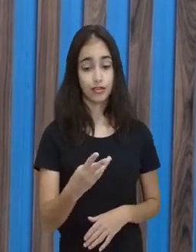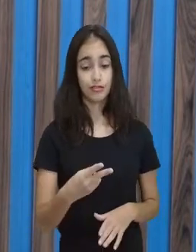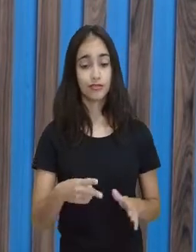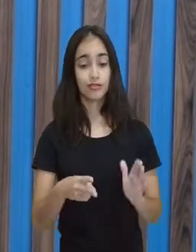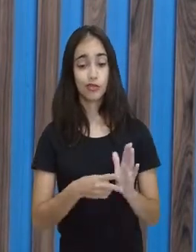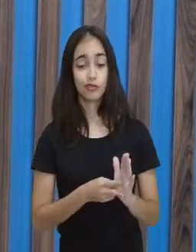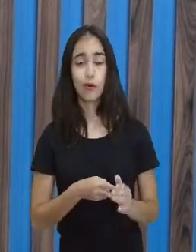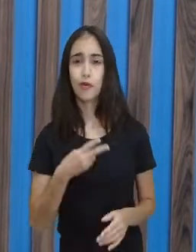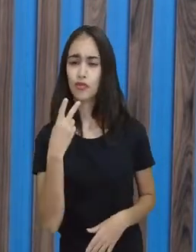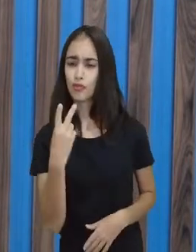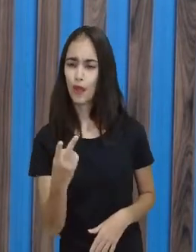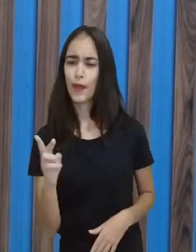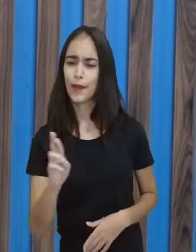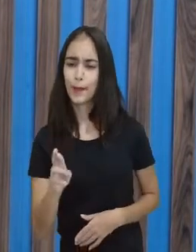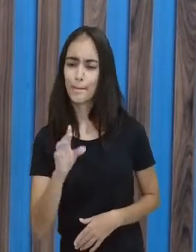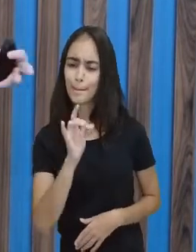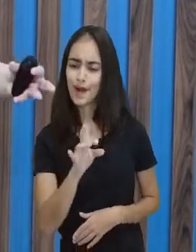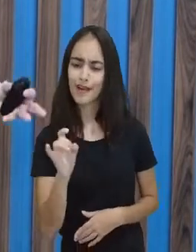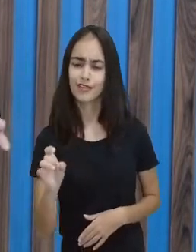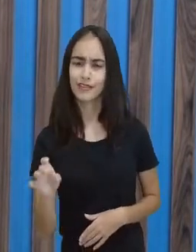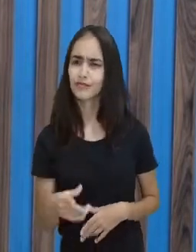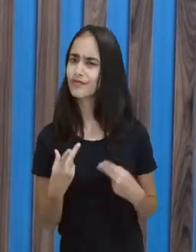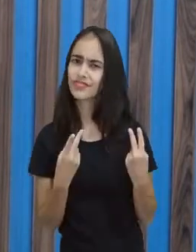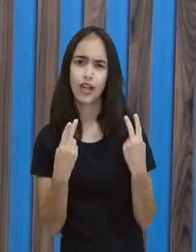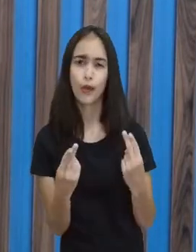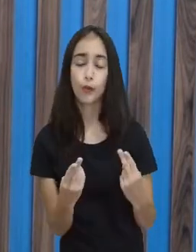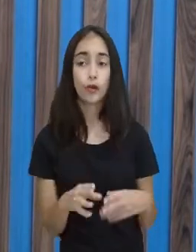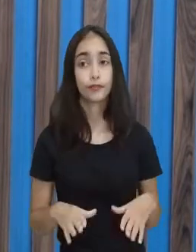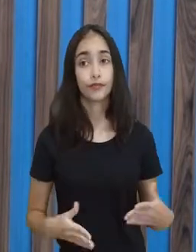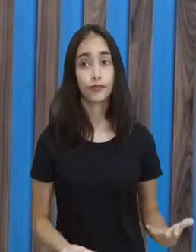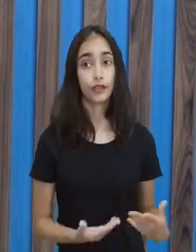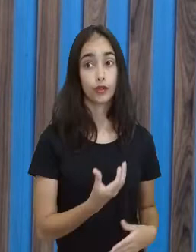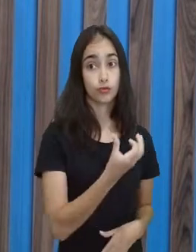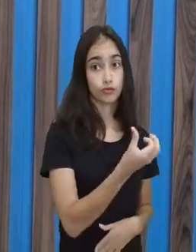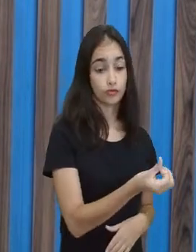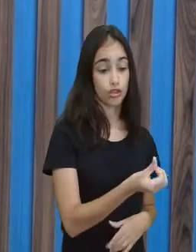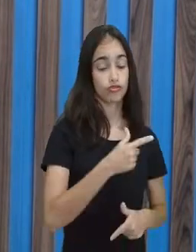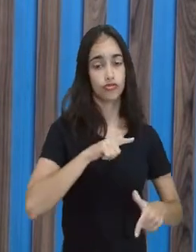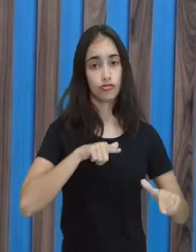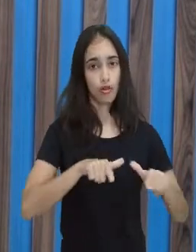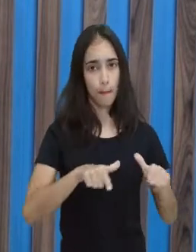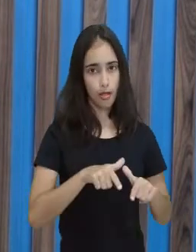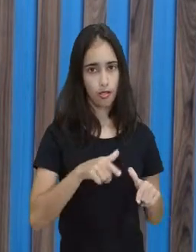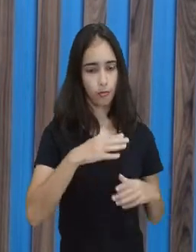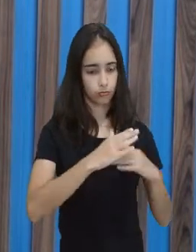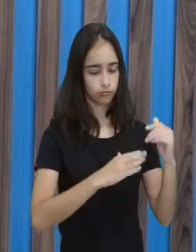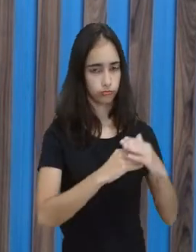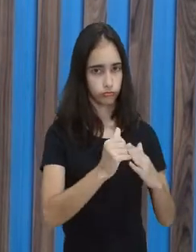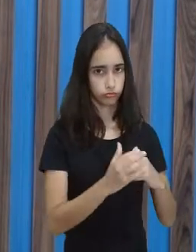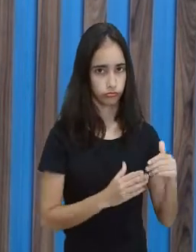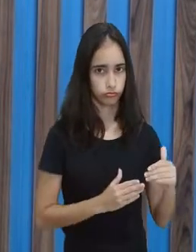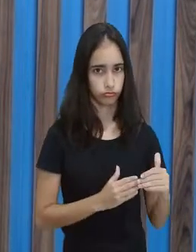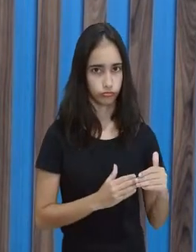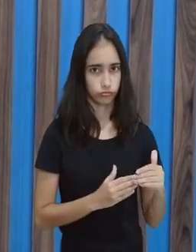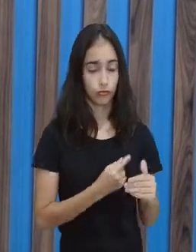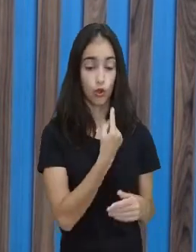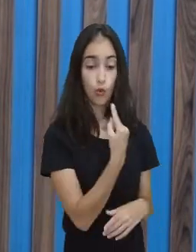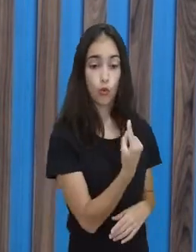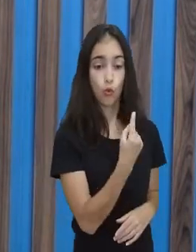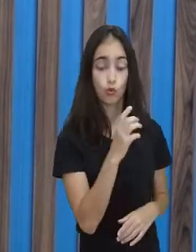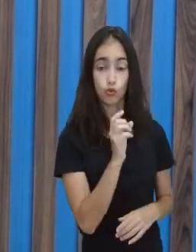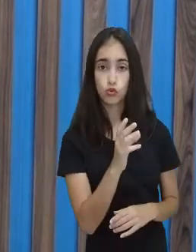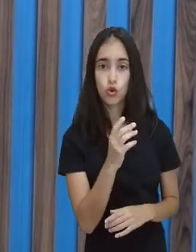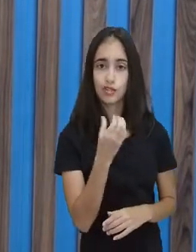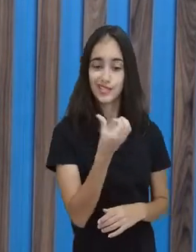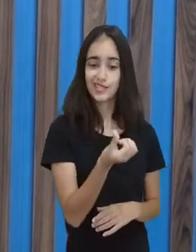Seis trabalhadores para plantar a horta, que leva... Um leva seis